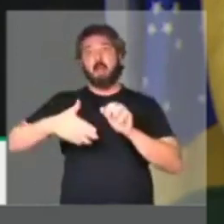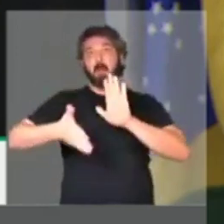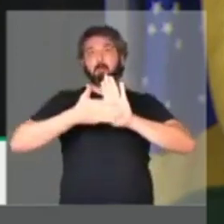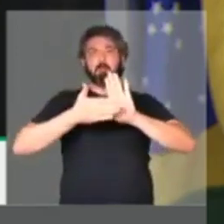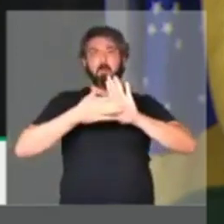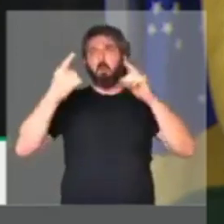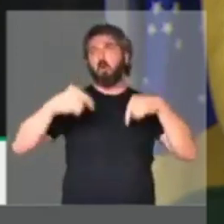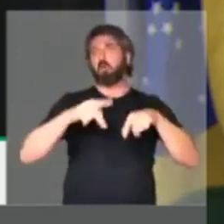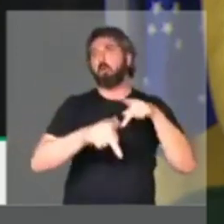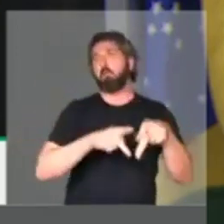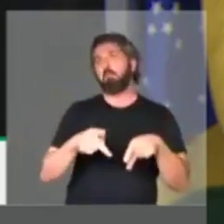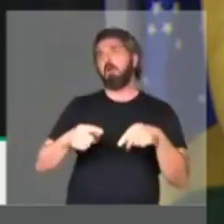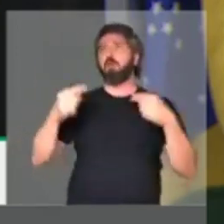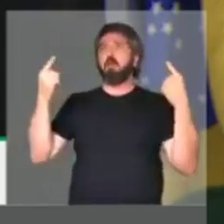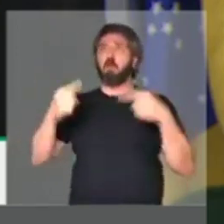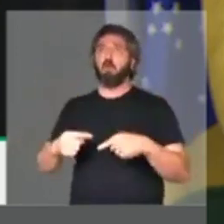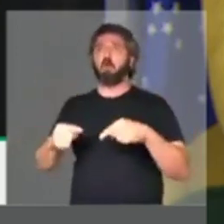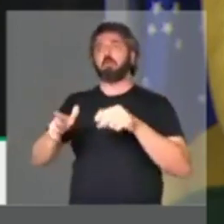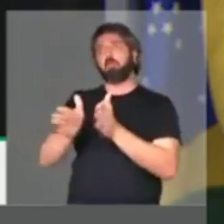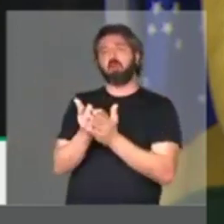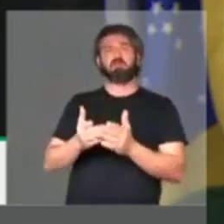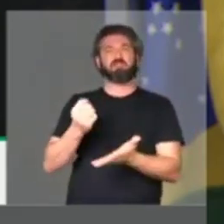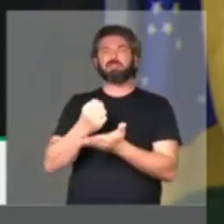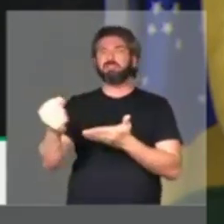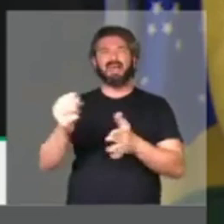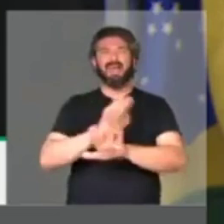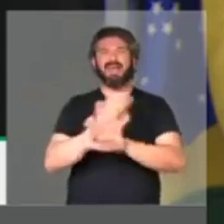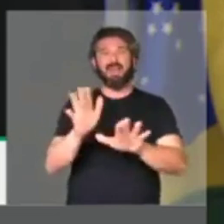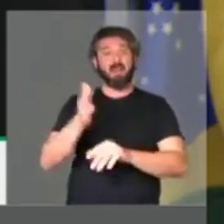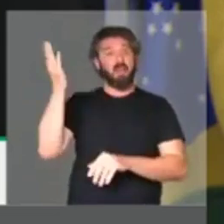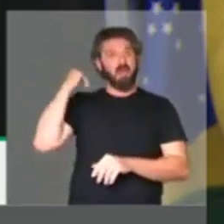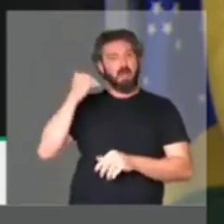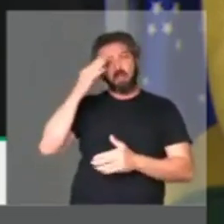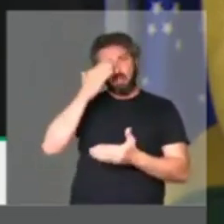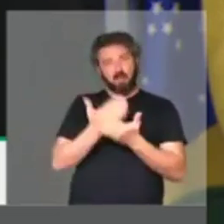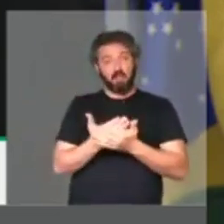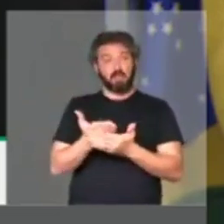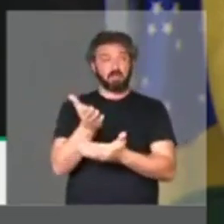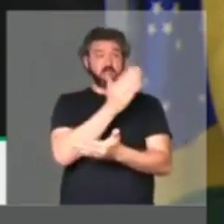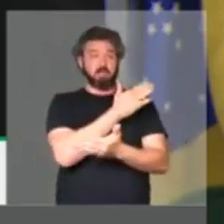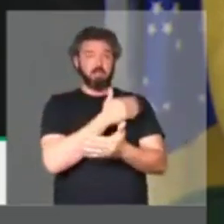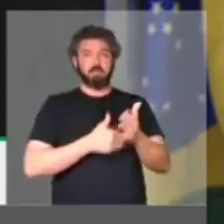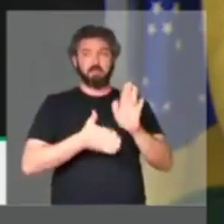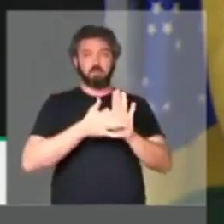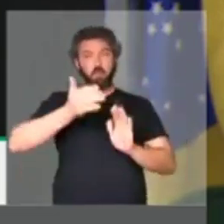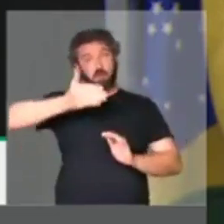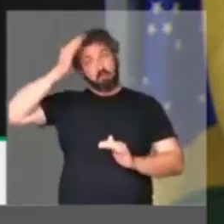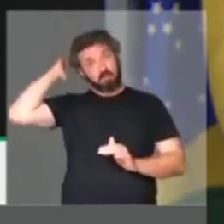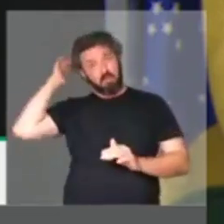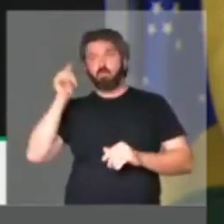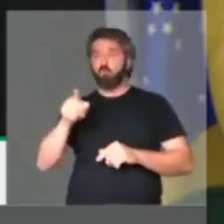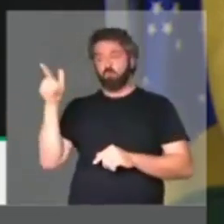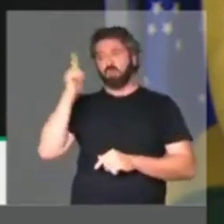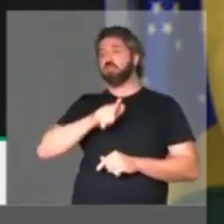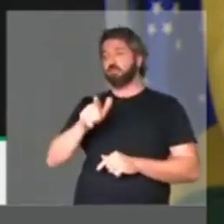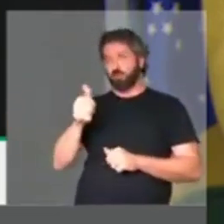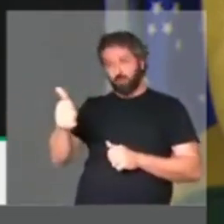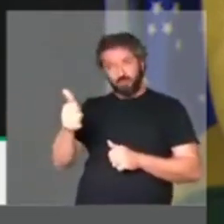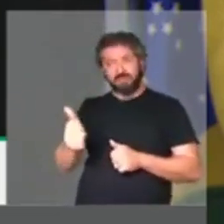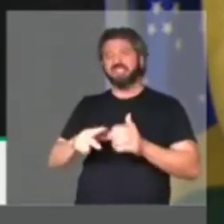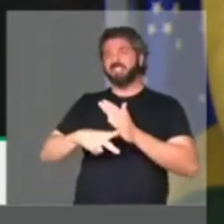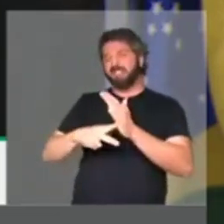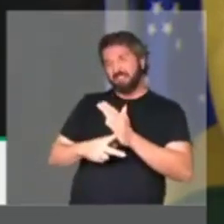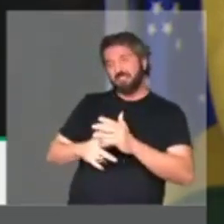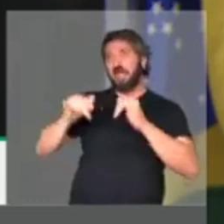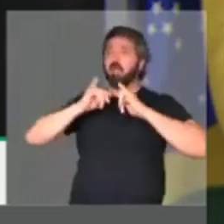uma proposta antipovo, de que é uma proposta antipobre. Já não colou. Colava antes, na legislatura passada, na proposta do Temer. Vocês conseguiram fazer isso com os